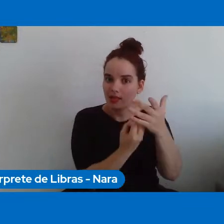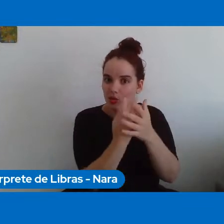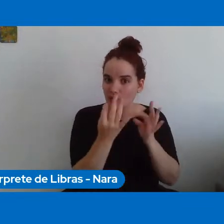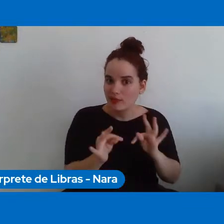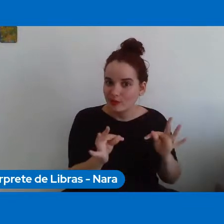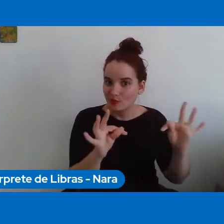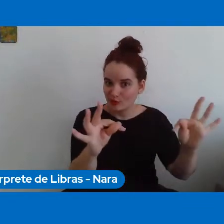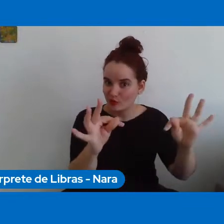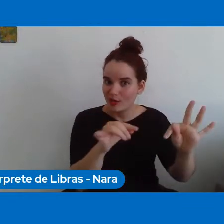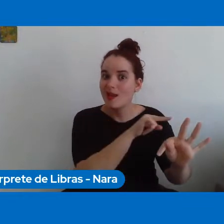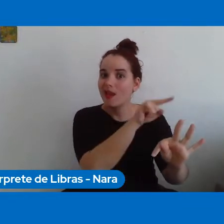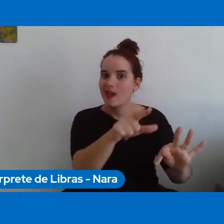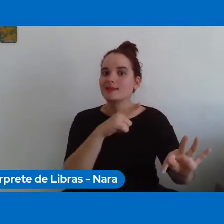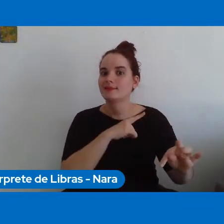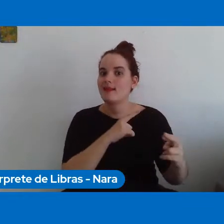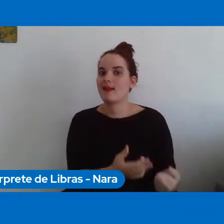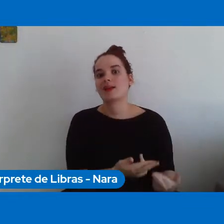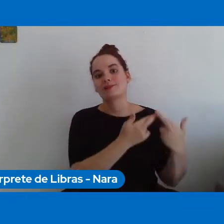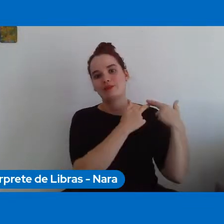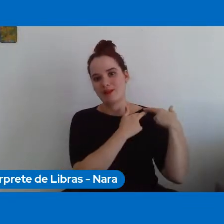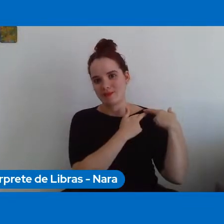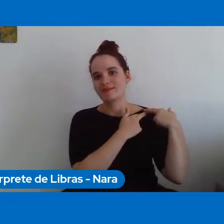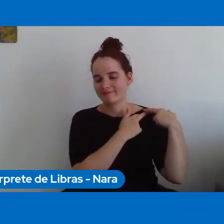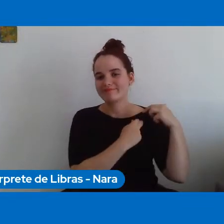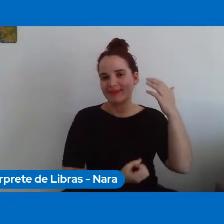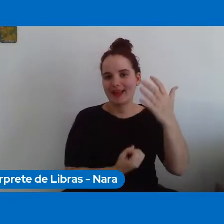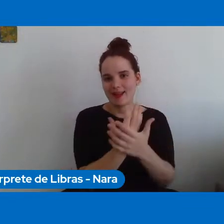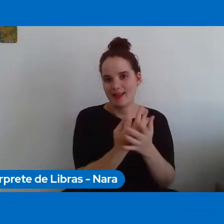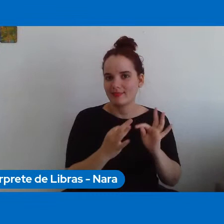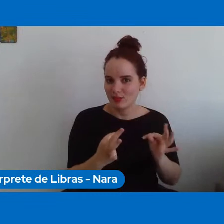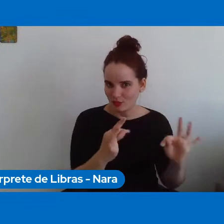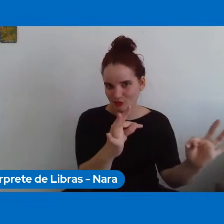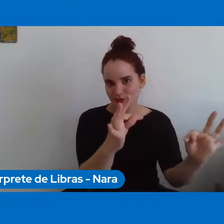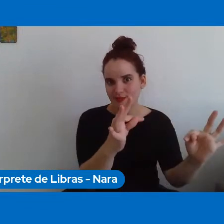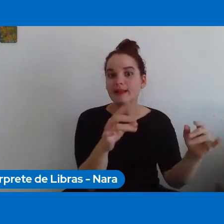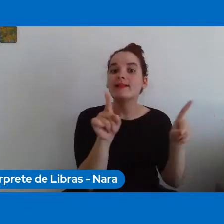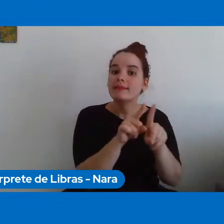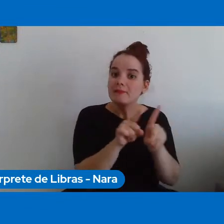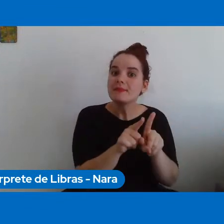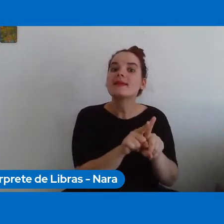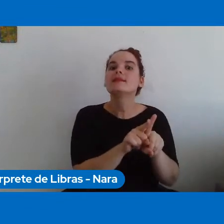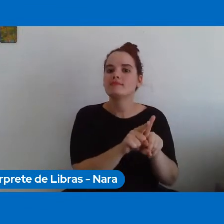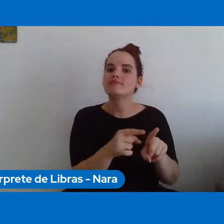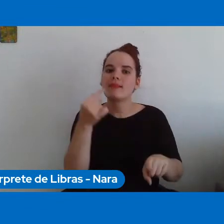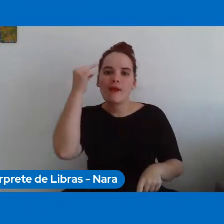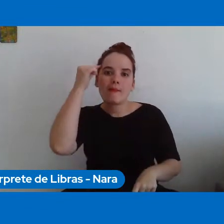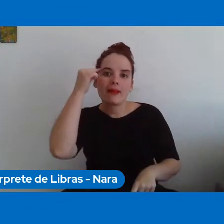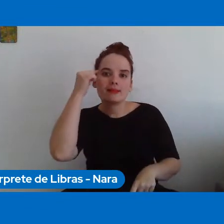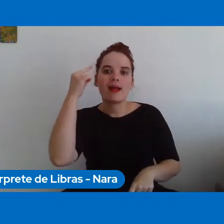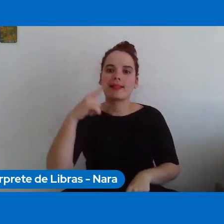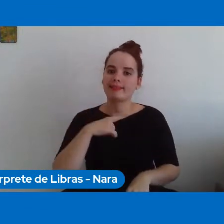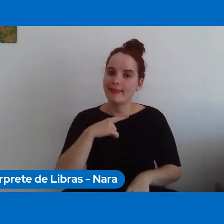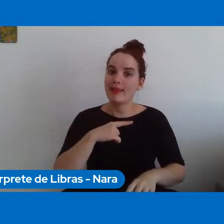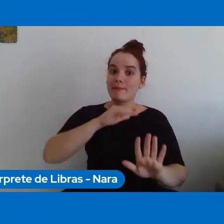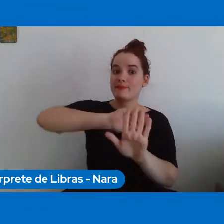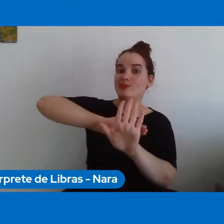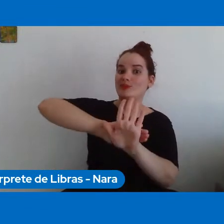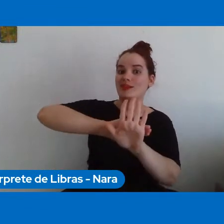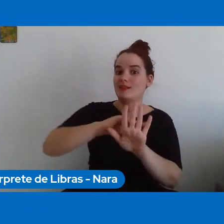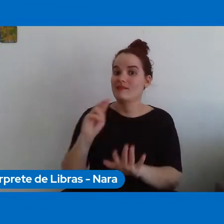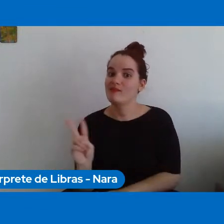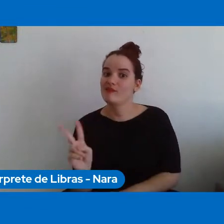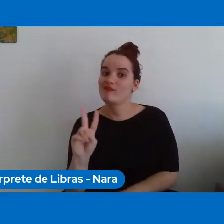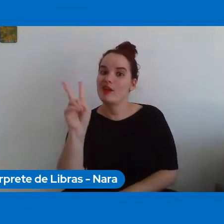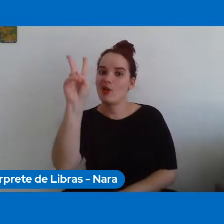responsabilidade na criação de tecnologias e sobre a necessidade de você considerar as questões de valores humanos, as questões